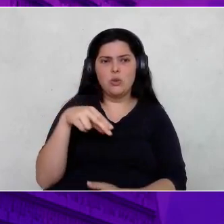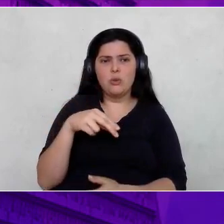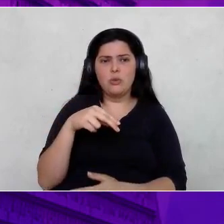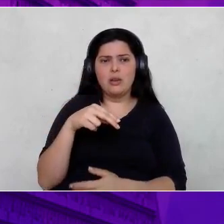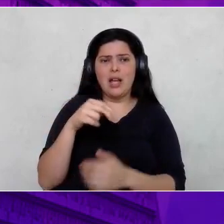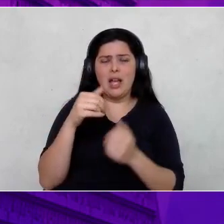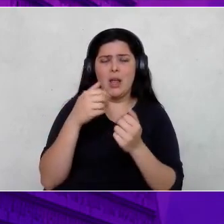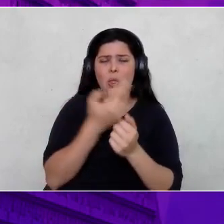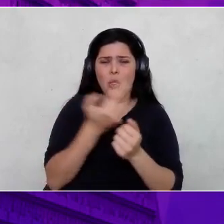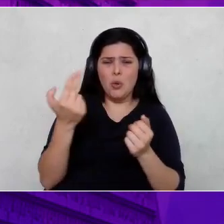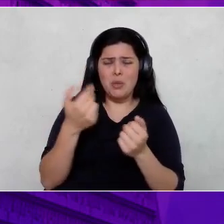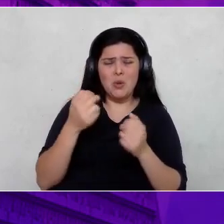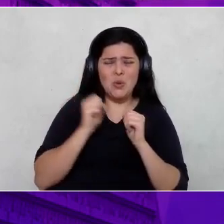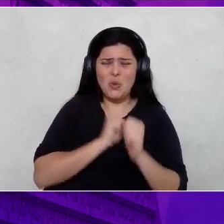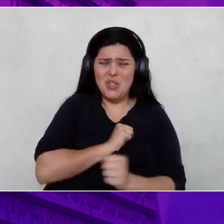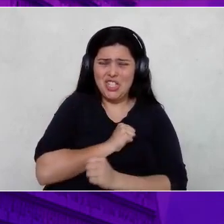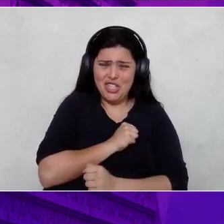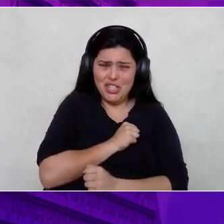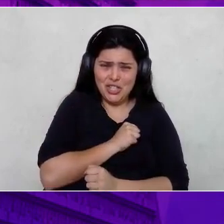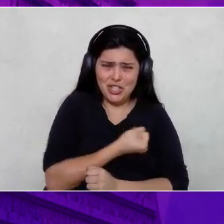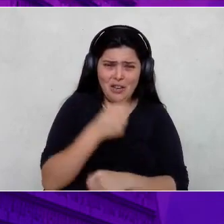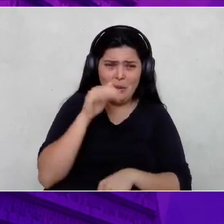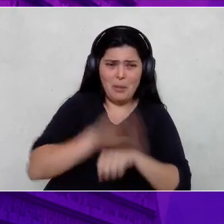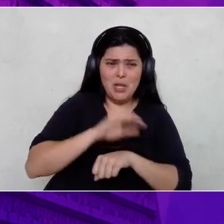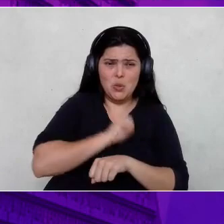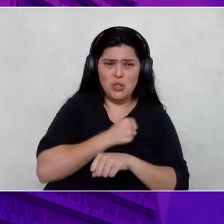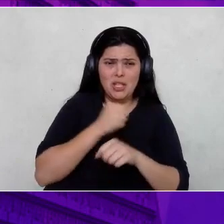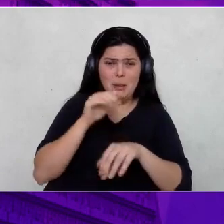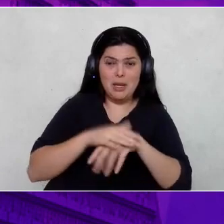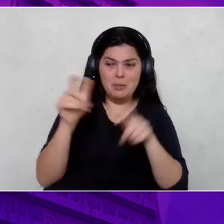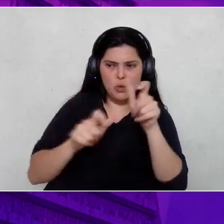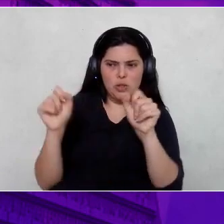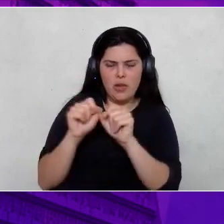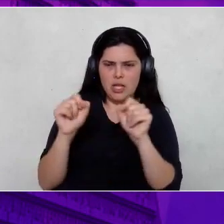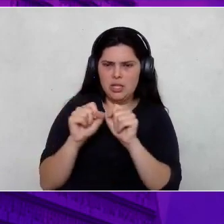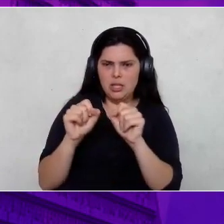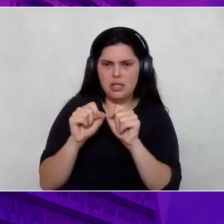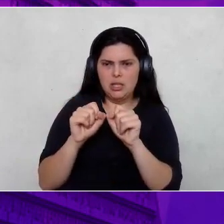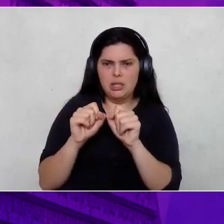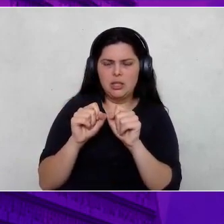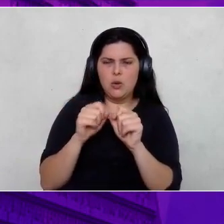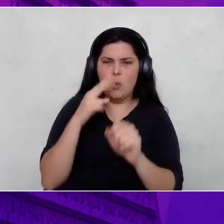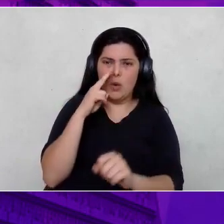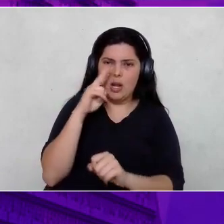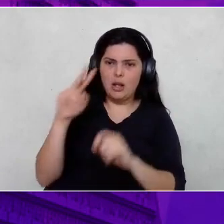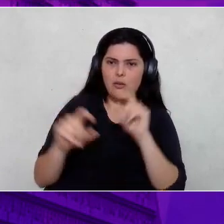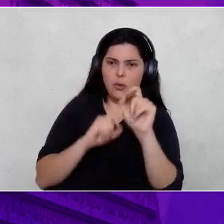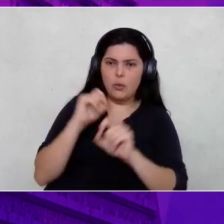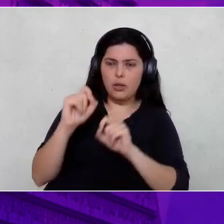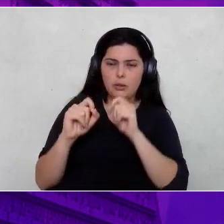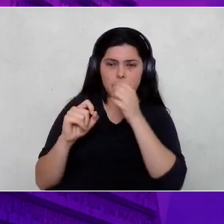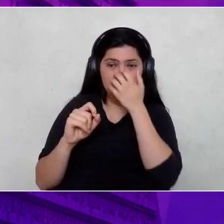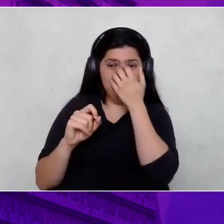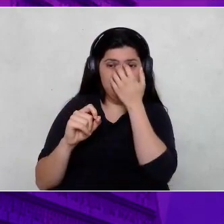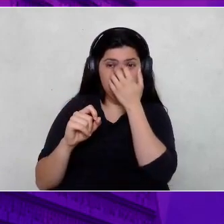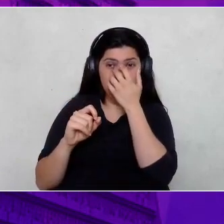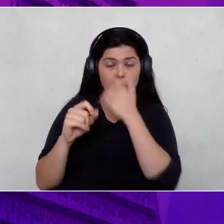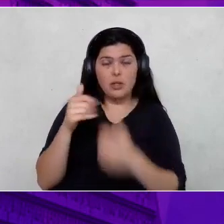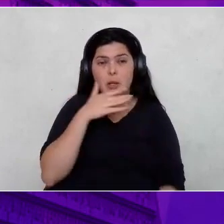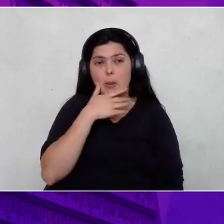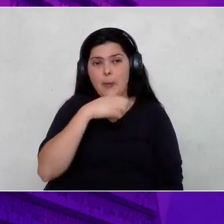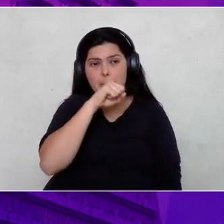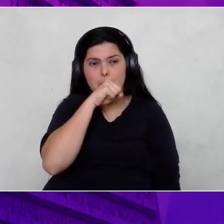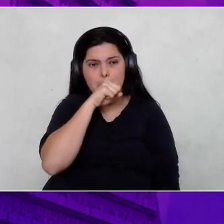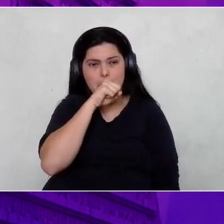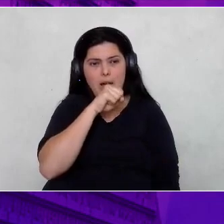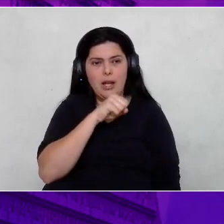Quanto mais você odeia, mais potencializam. Aí eu olhava para o outro lado. Eu via meu pai, quando eu repetia a sexta